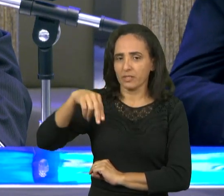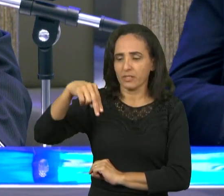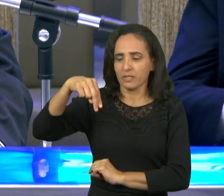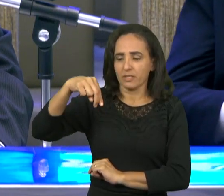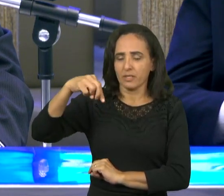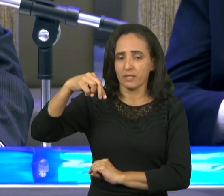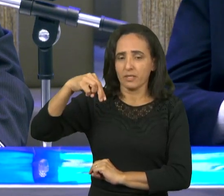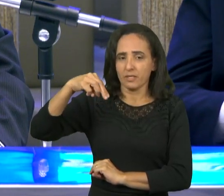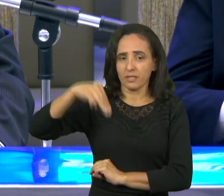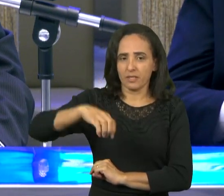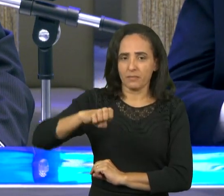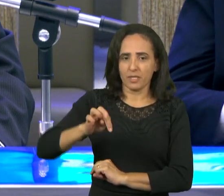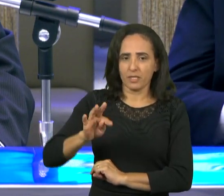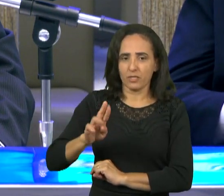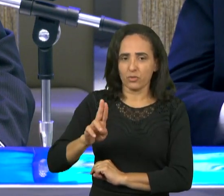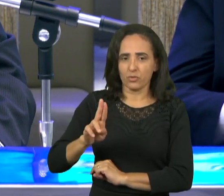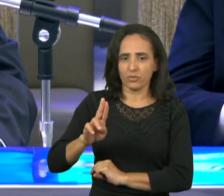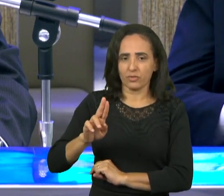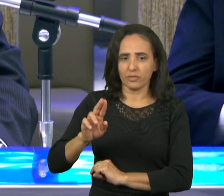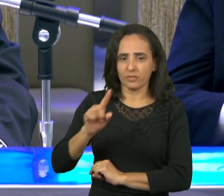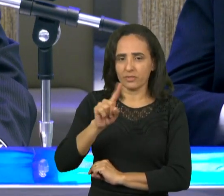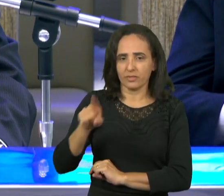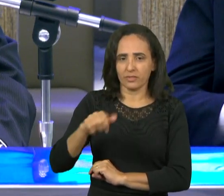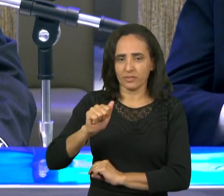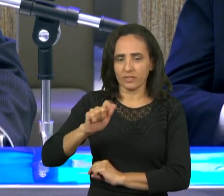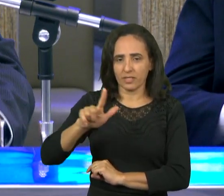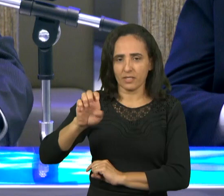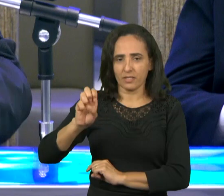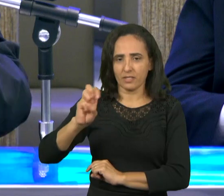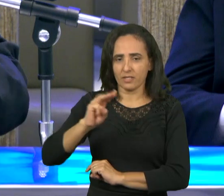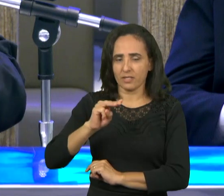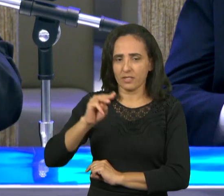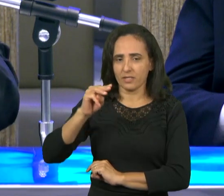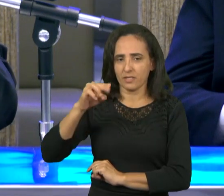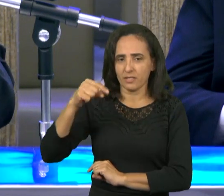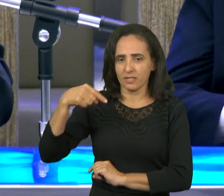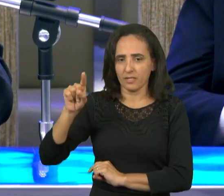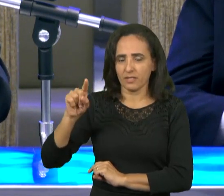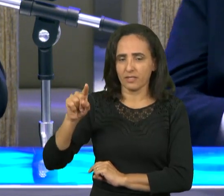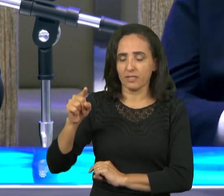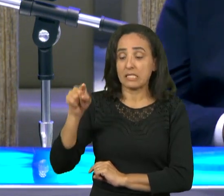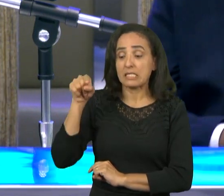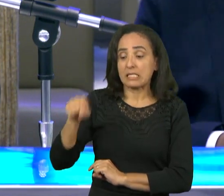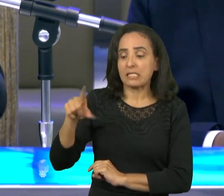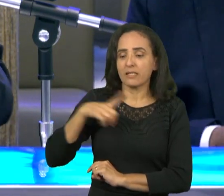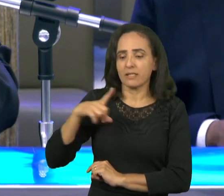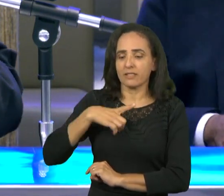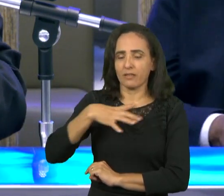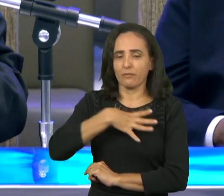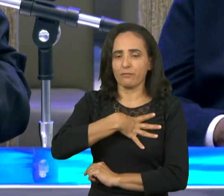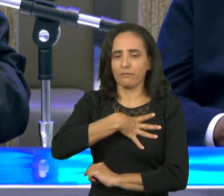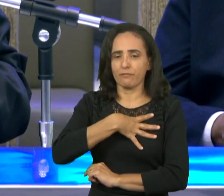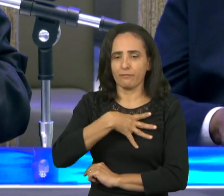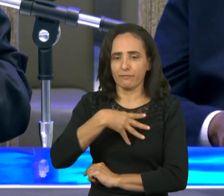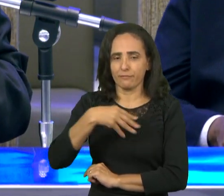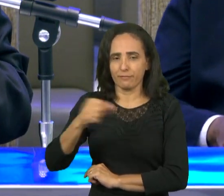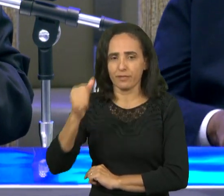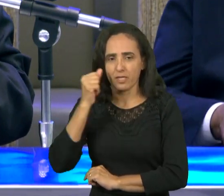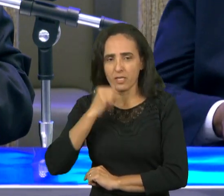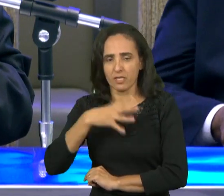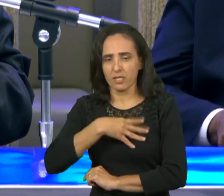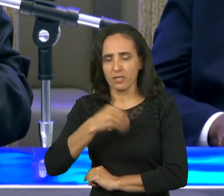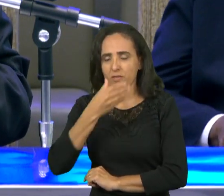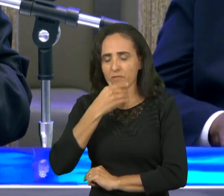anos e gerou filhos e filhas e foram todos